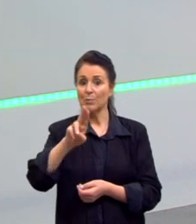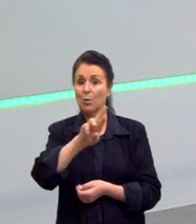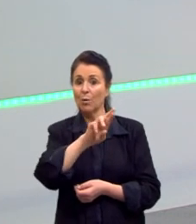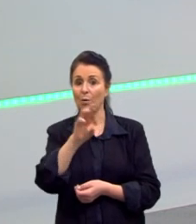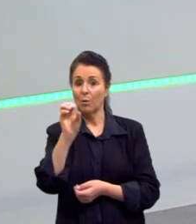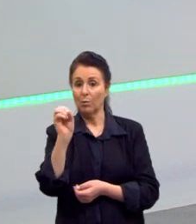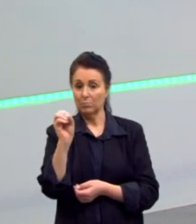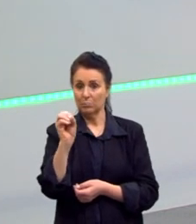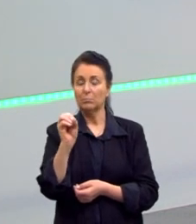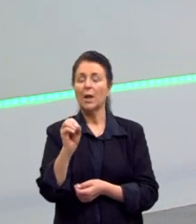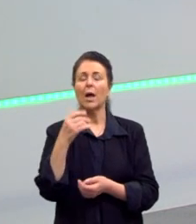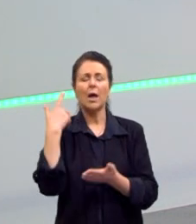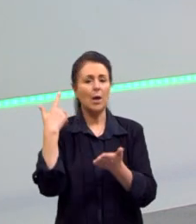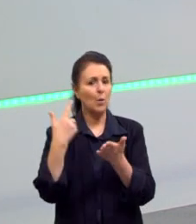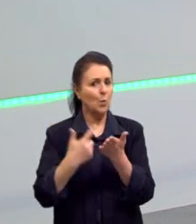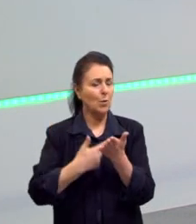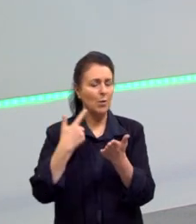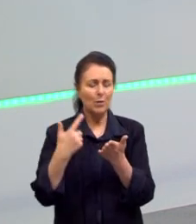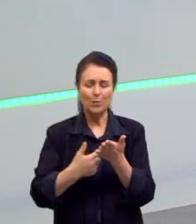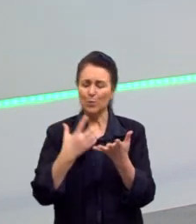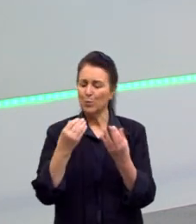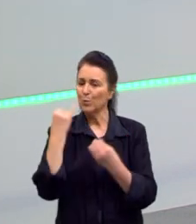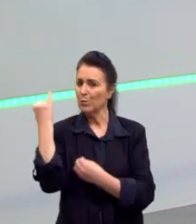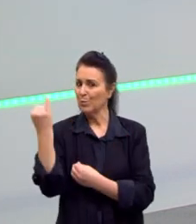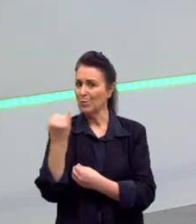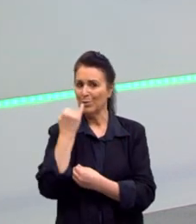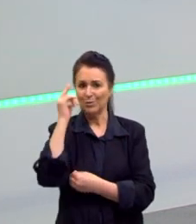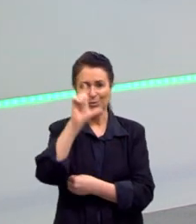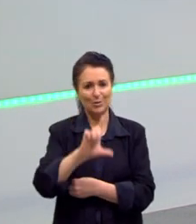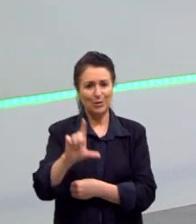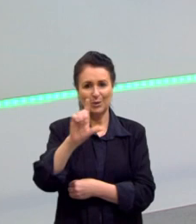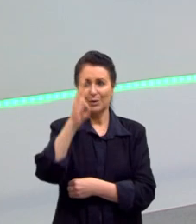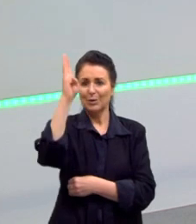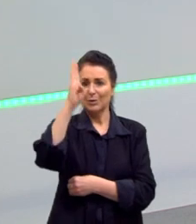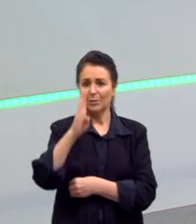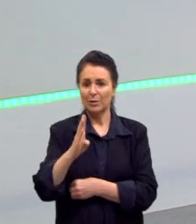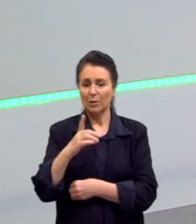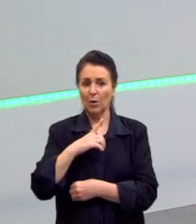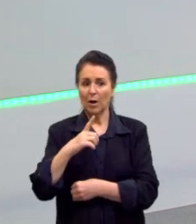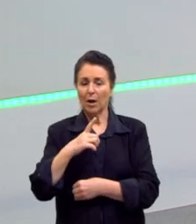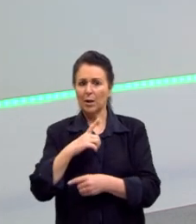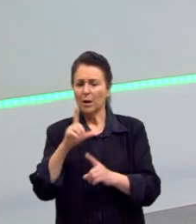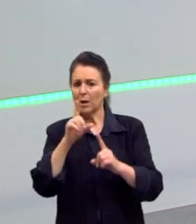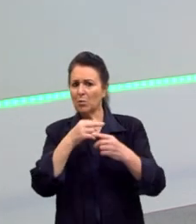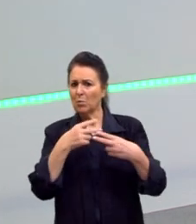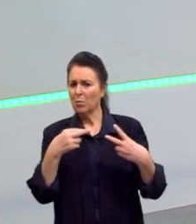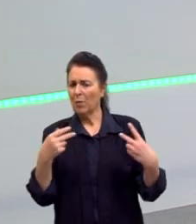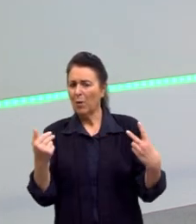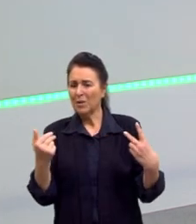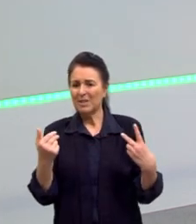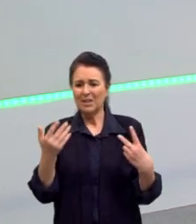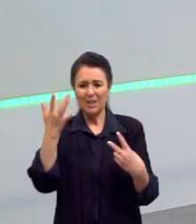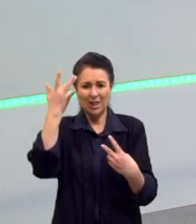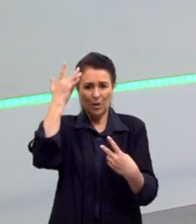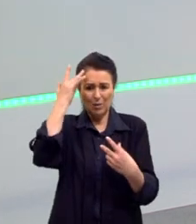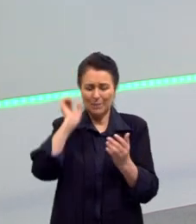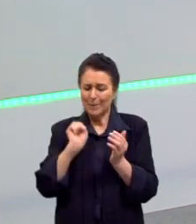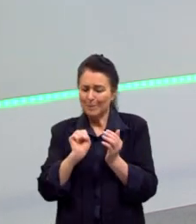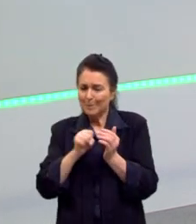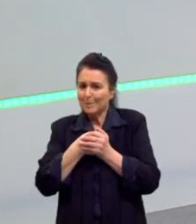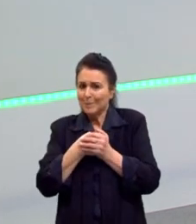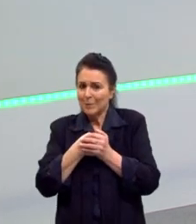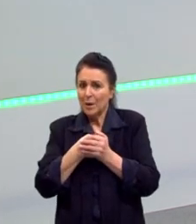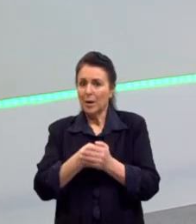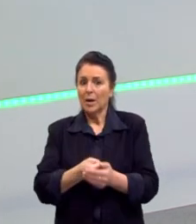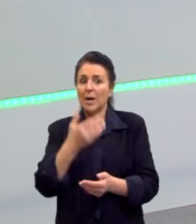mais relevantes da literatura. Porque nós temos um grande enigma. E eu acredito que o Machado está rindo de todos nós até hoje.